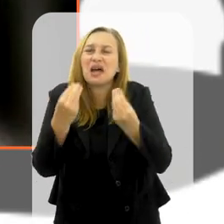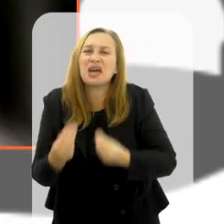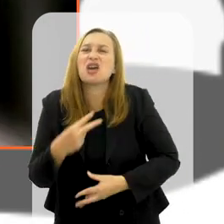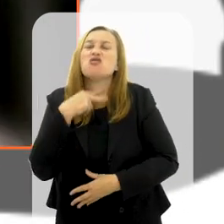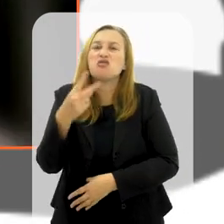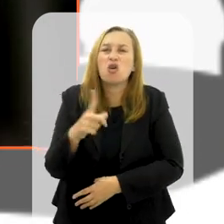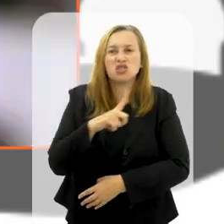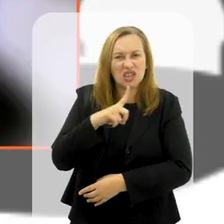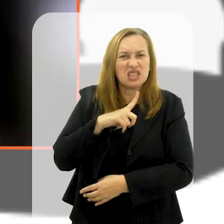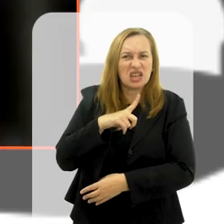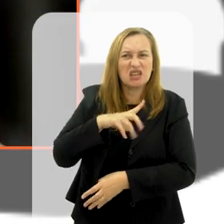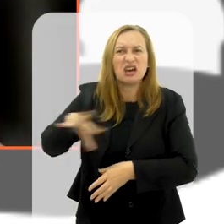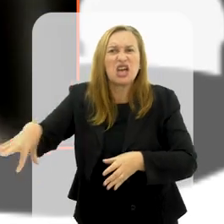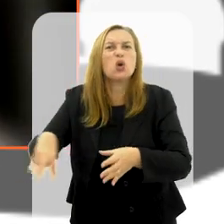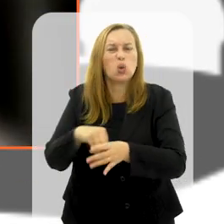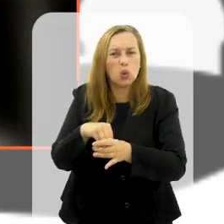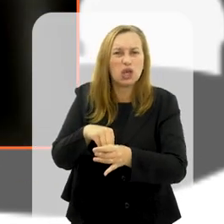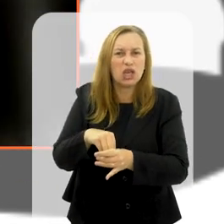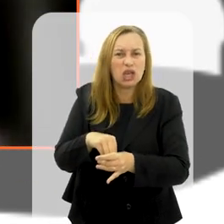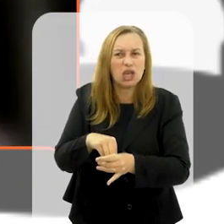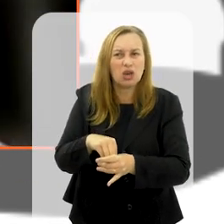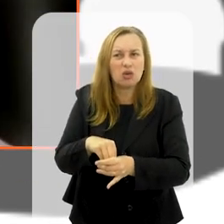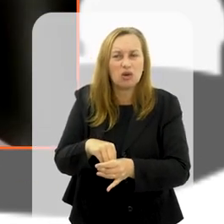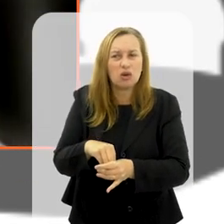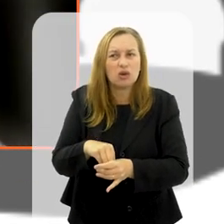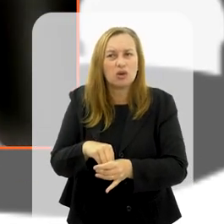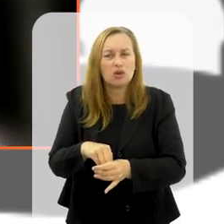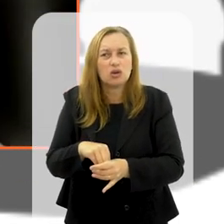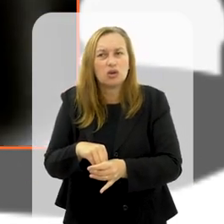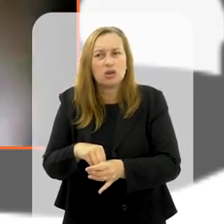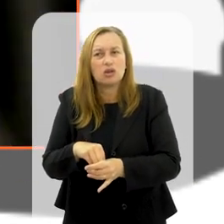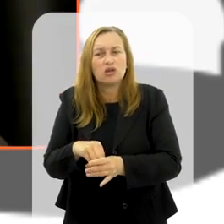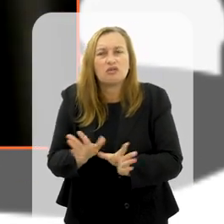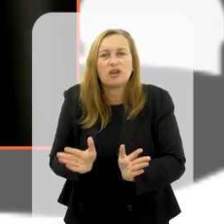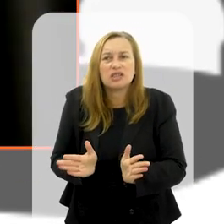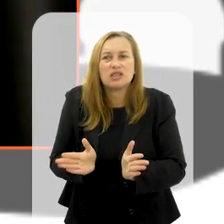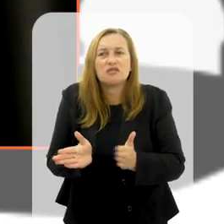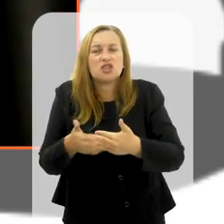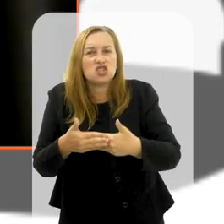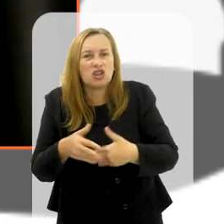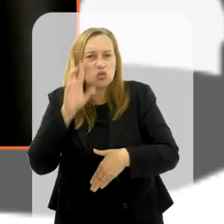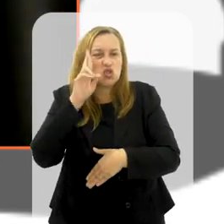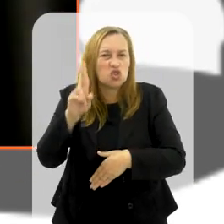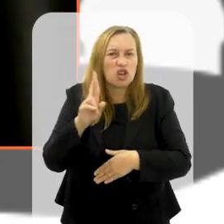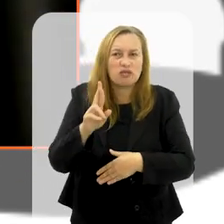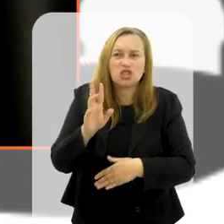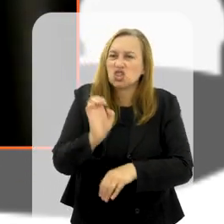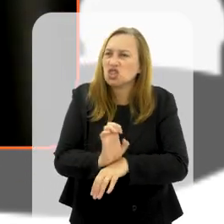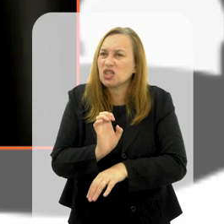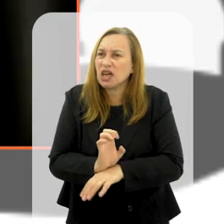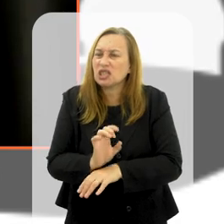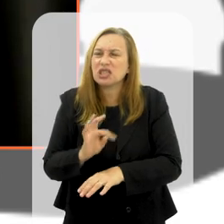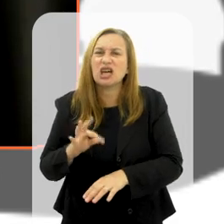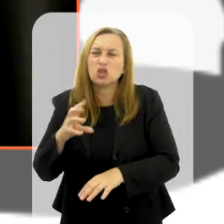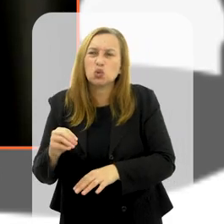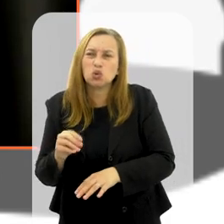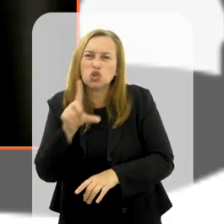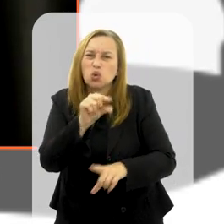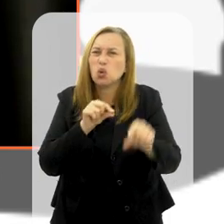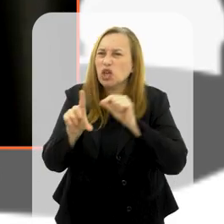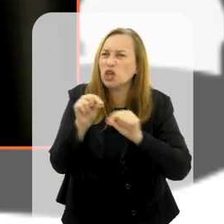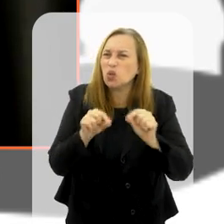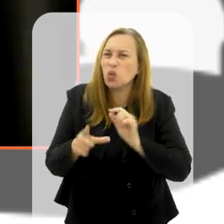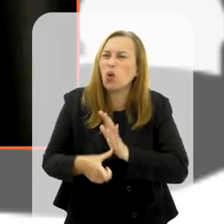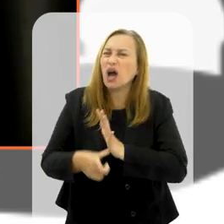para quê? A gente vai ter voz? Vai incidir no que vai ser debatido as portas fechadas, no centro de Estado? Não está